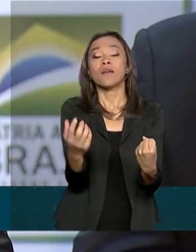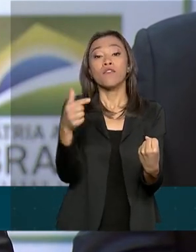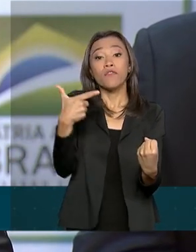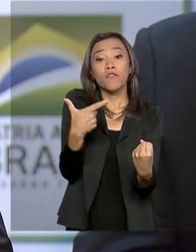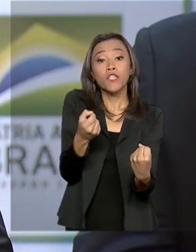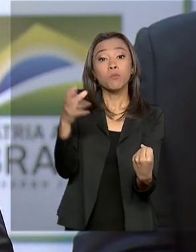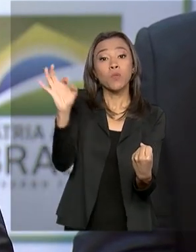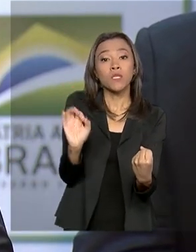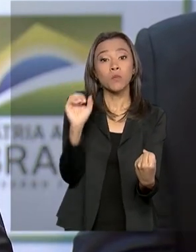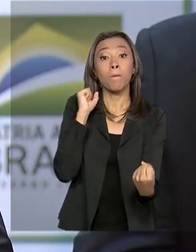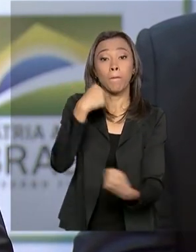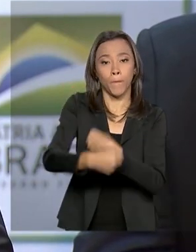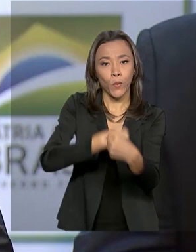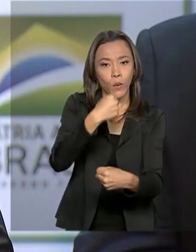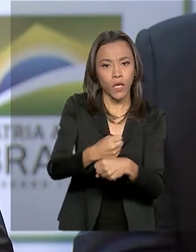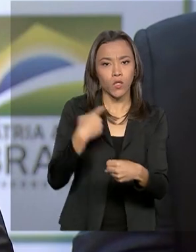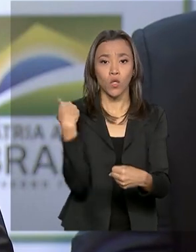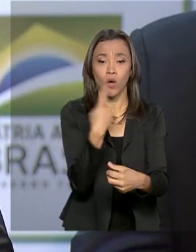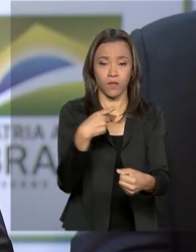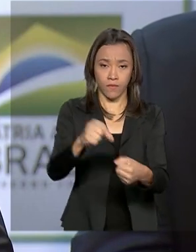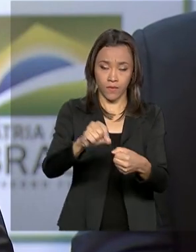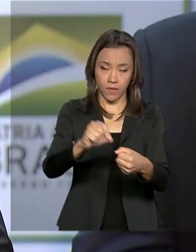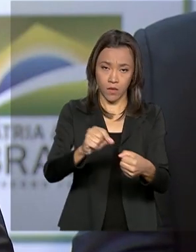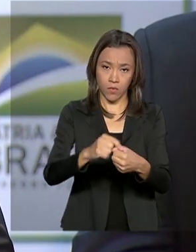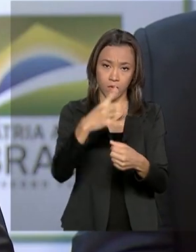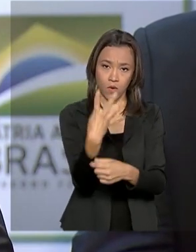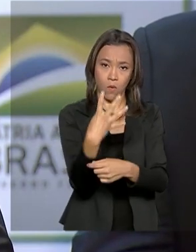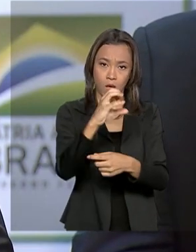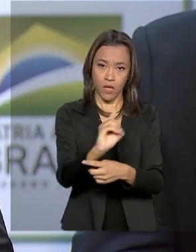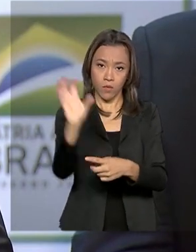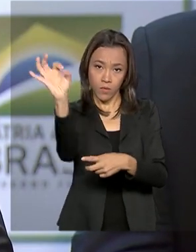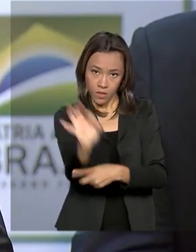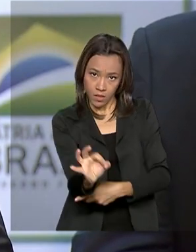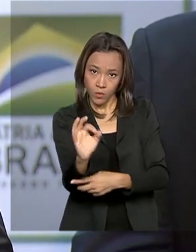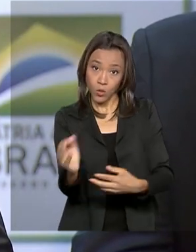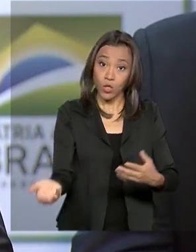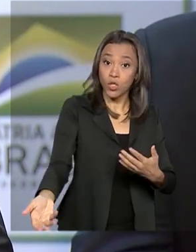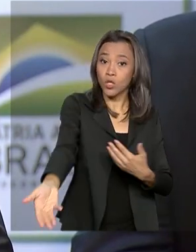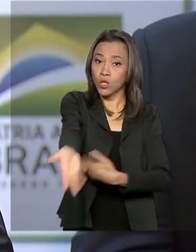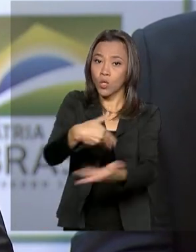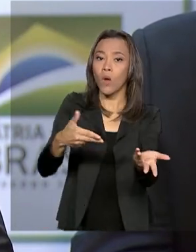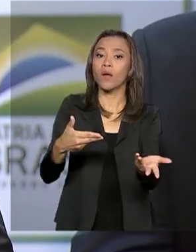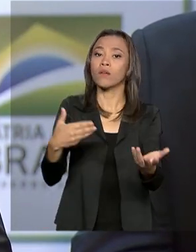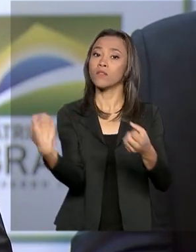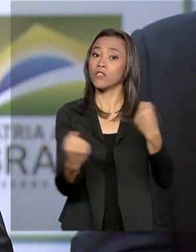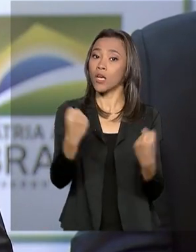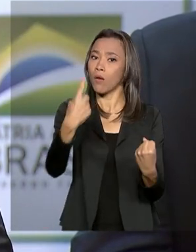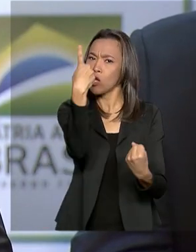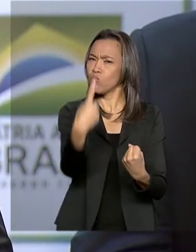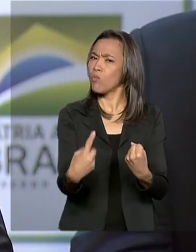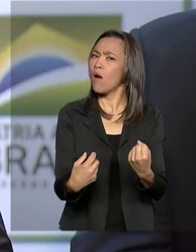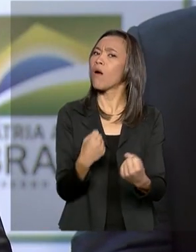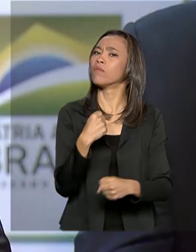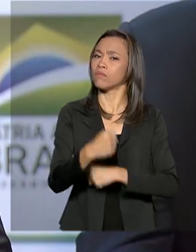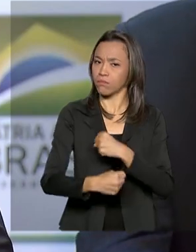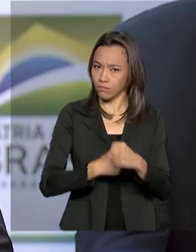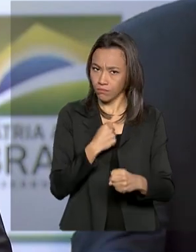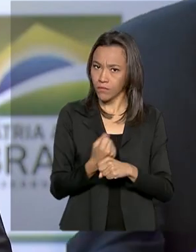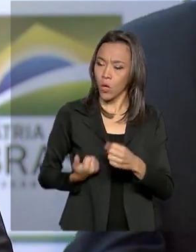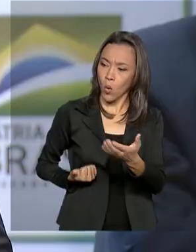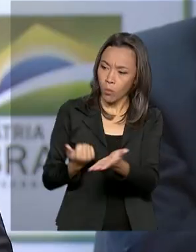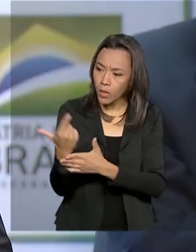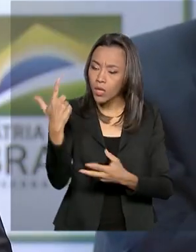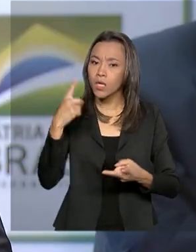% ao ano, nós fizemos 40% da renovação da frota, em um ano. Comprando melhor, gerando